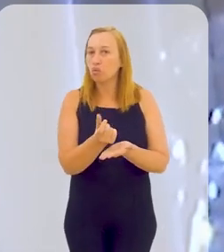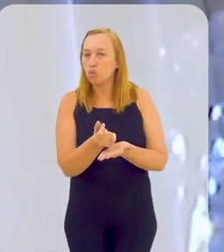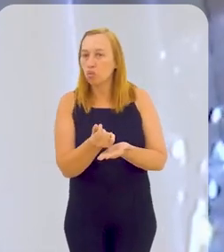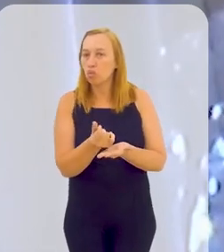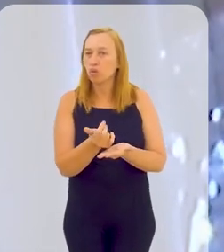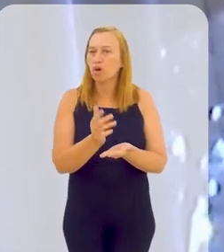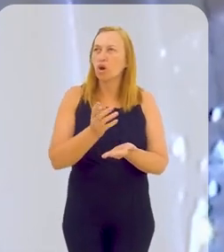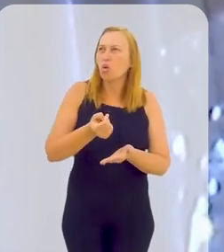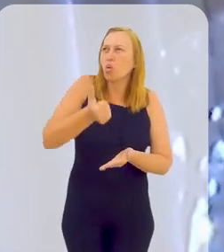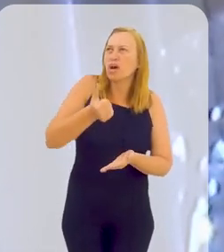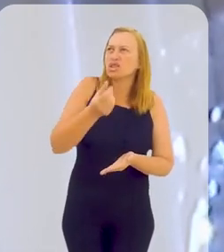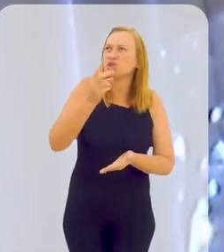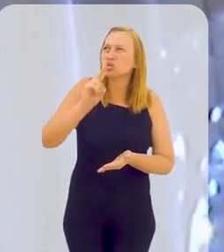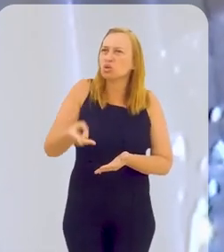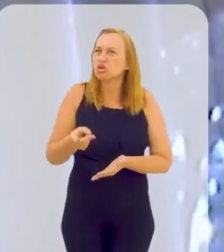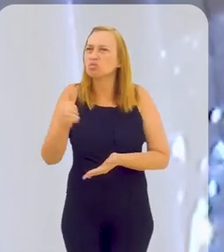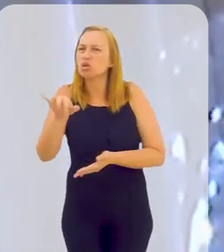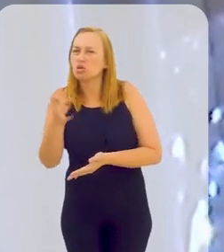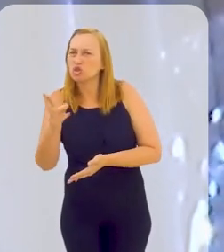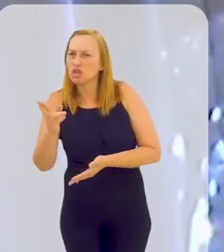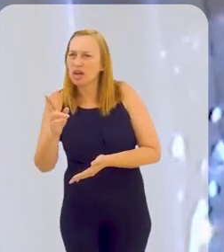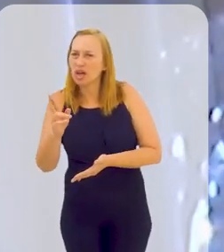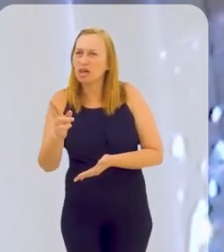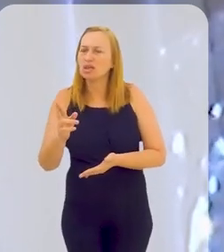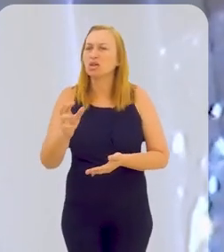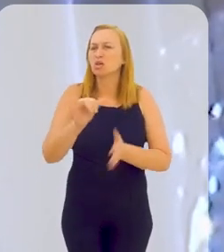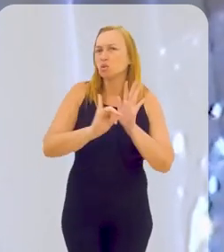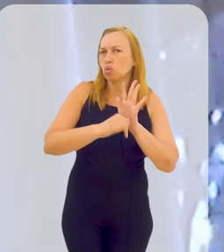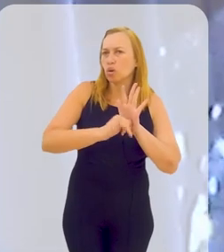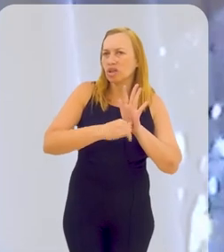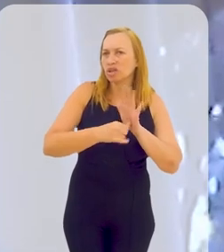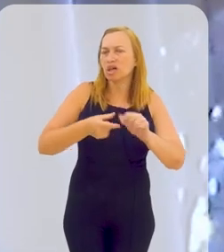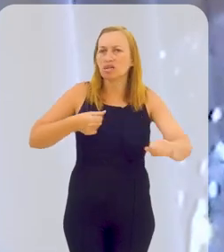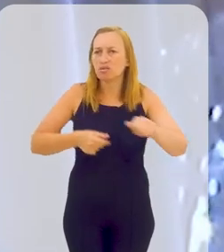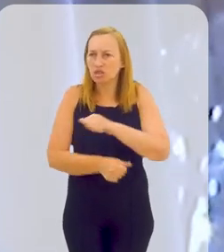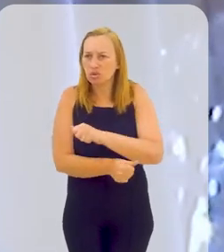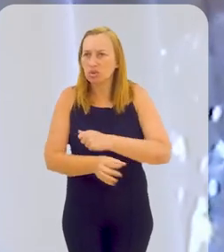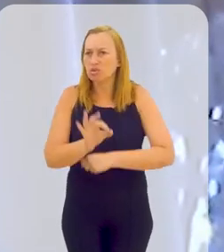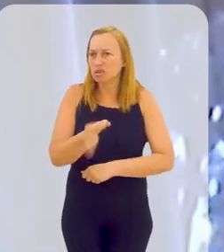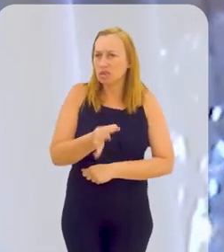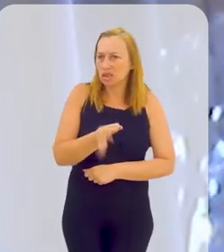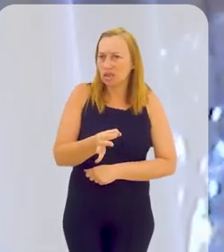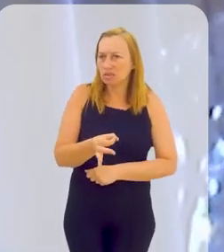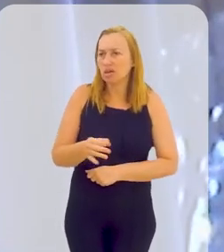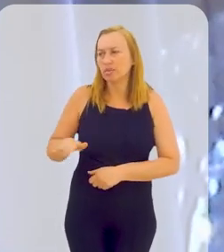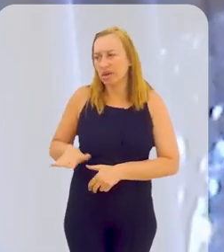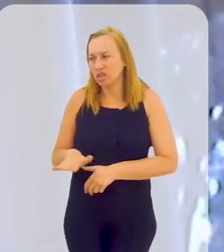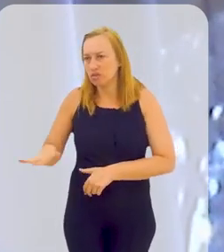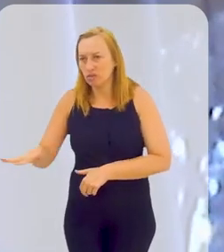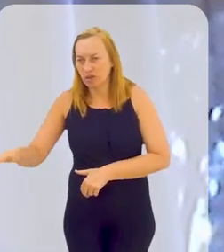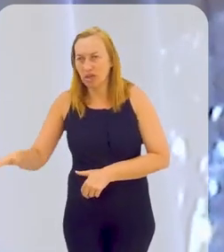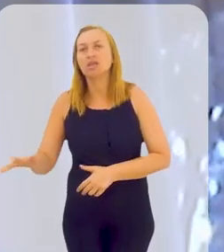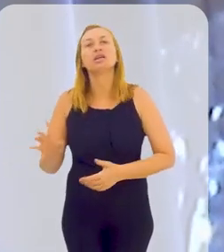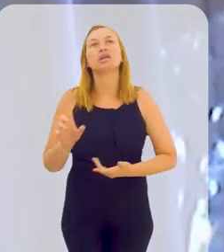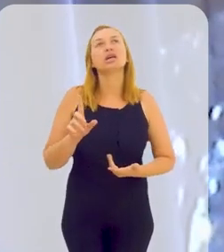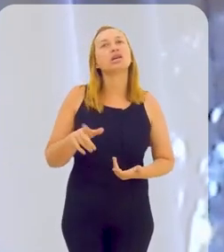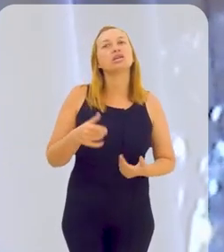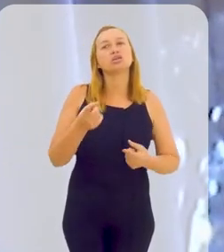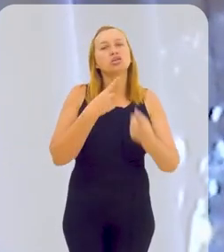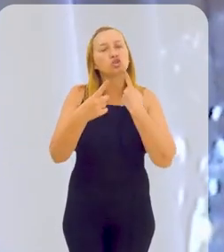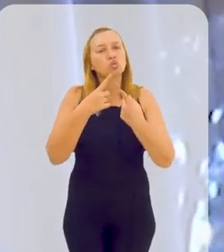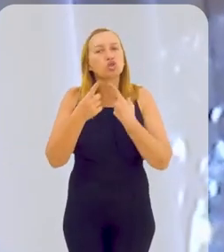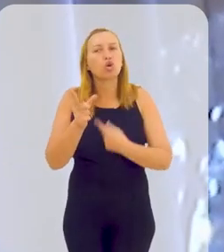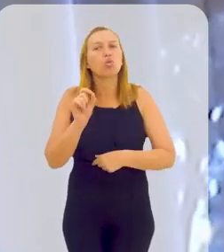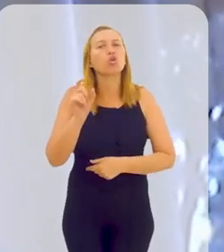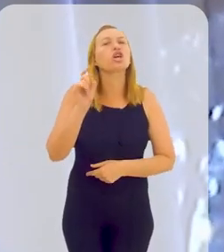de aporte, são quase R$ 2 bilhões previstos em edital de investimento necessário em saneamento nessas áreas, e